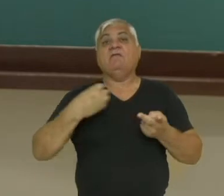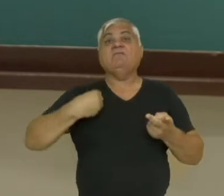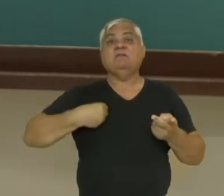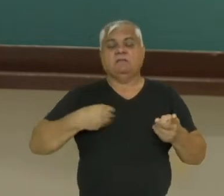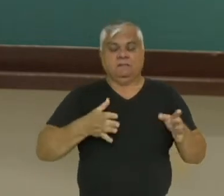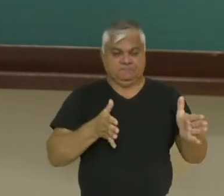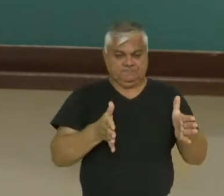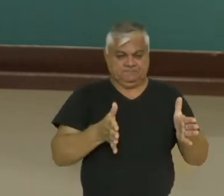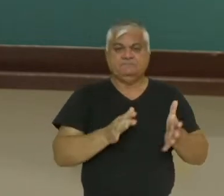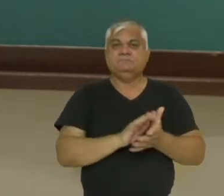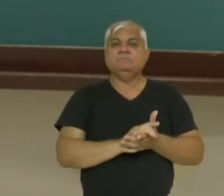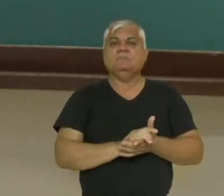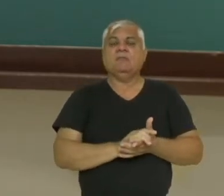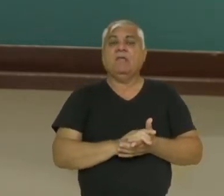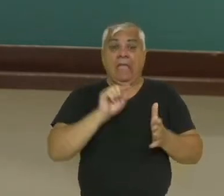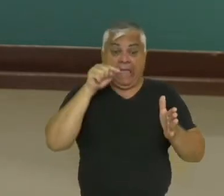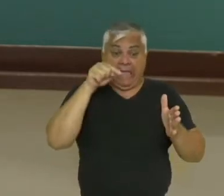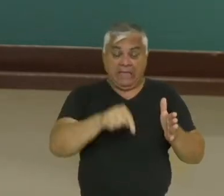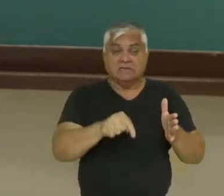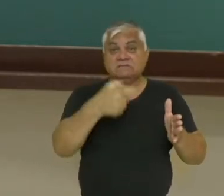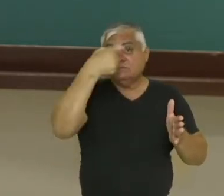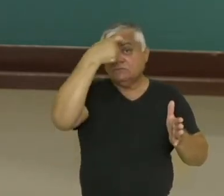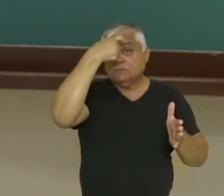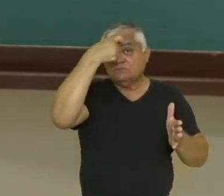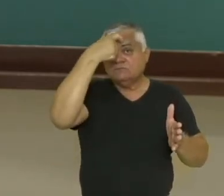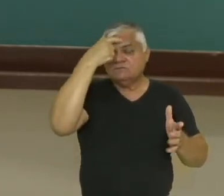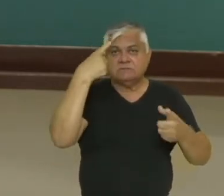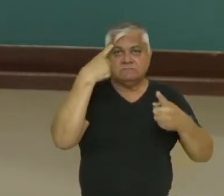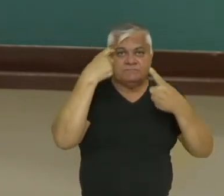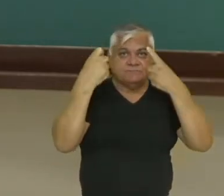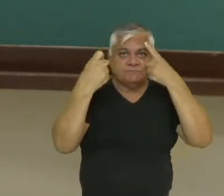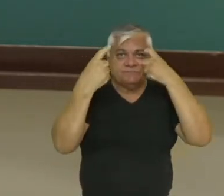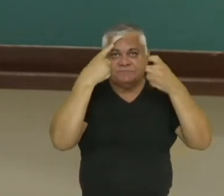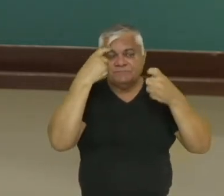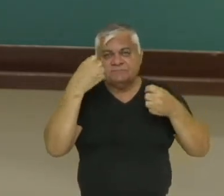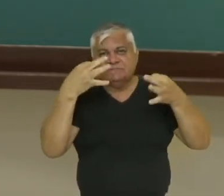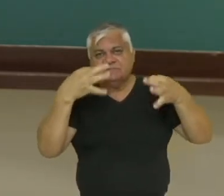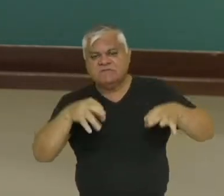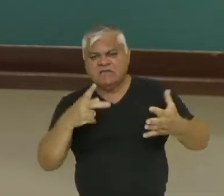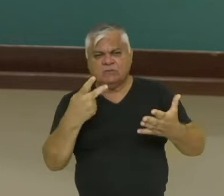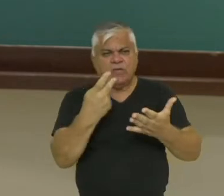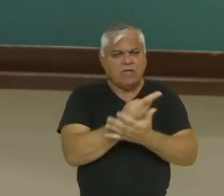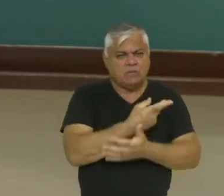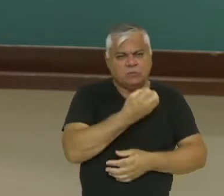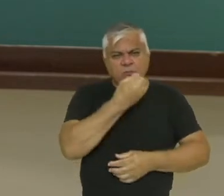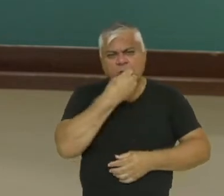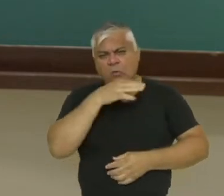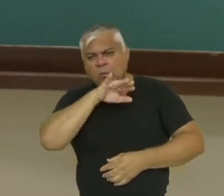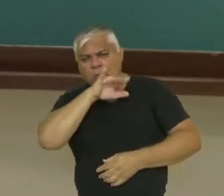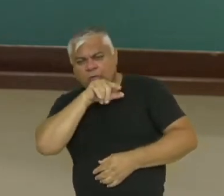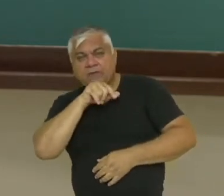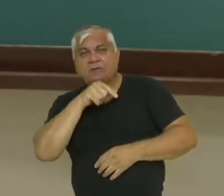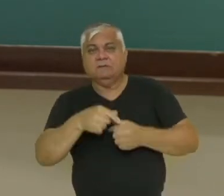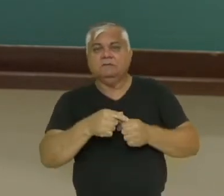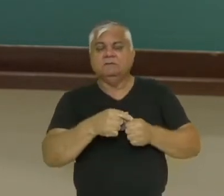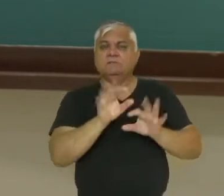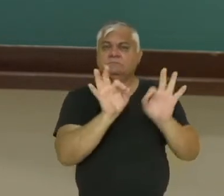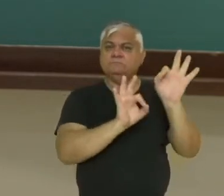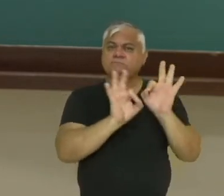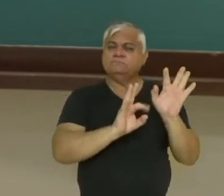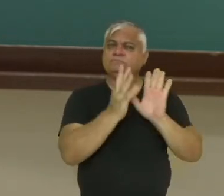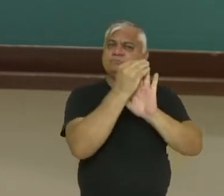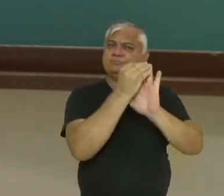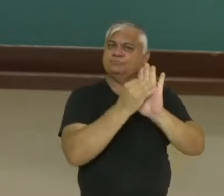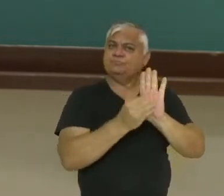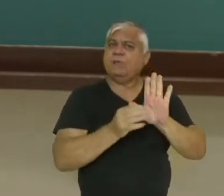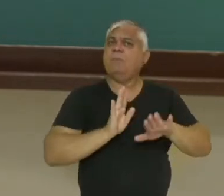vivemos, e essa consciência de ideias do que é certo, o que é errado, o que é bom, etc., é um sistema que foi elaborado por